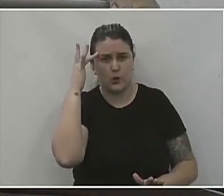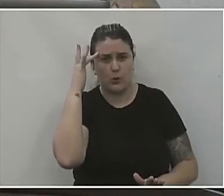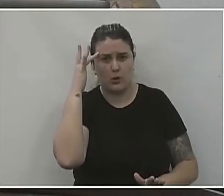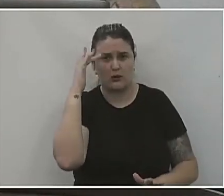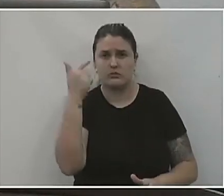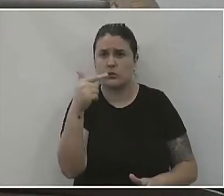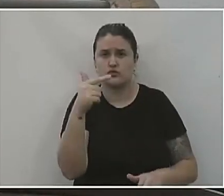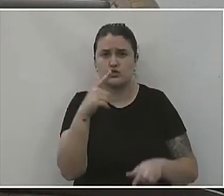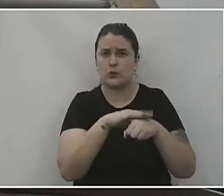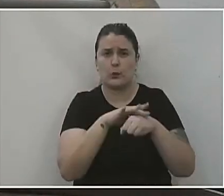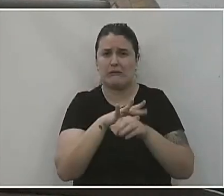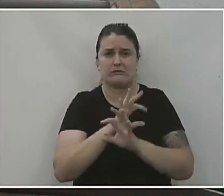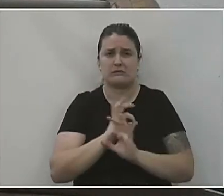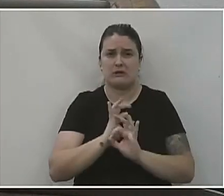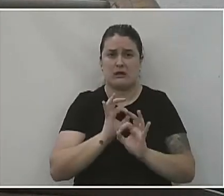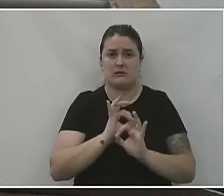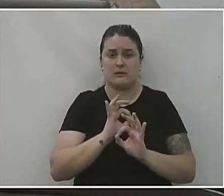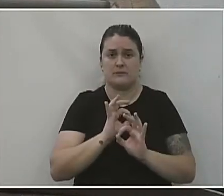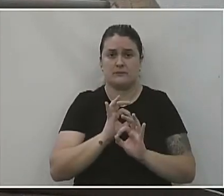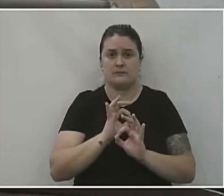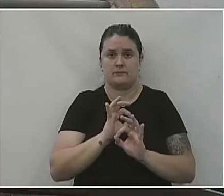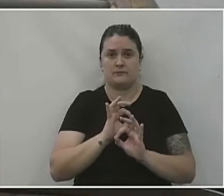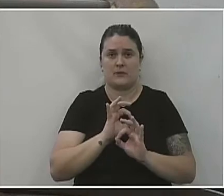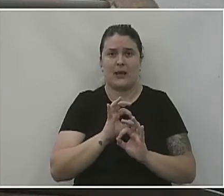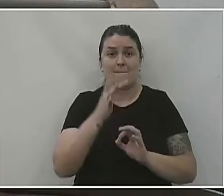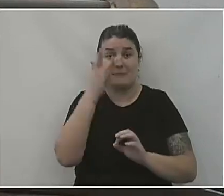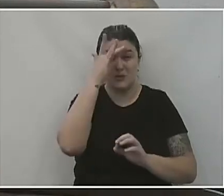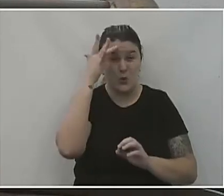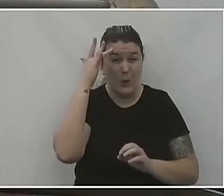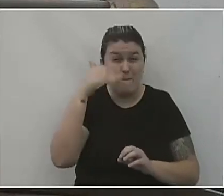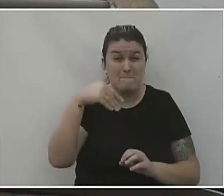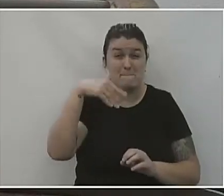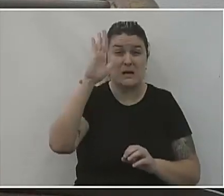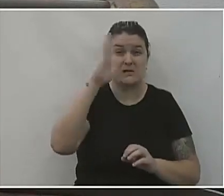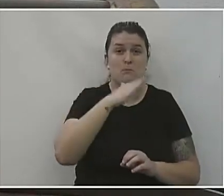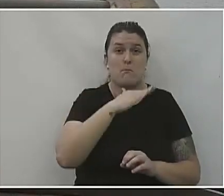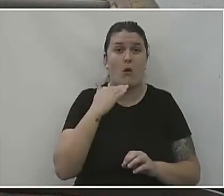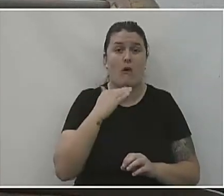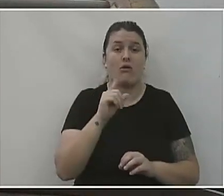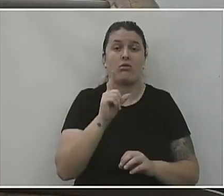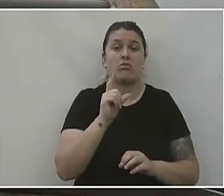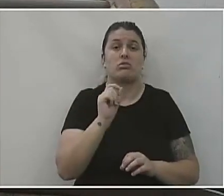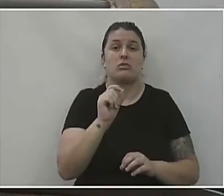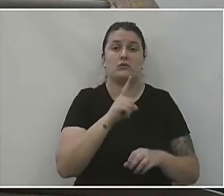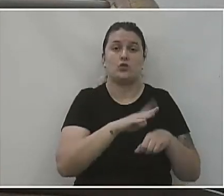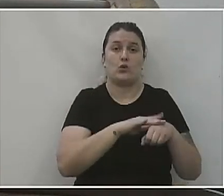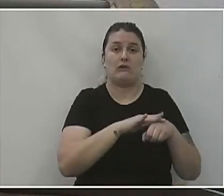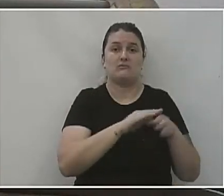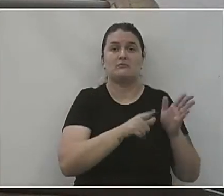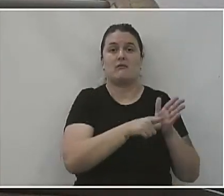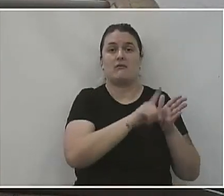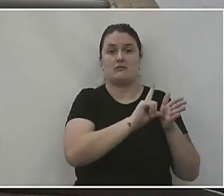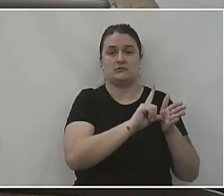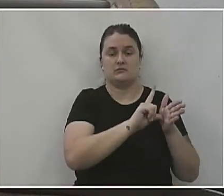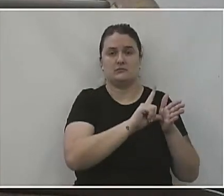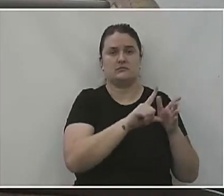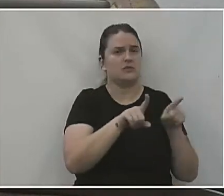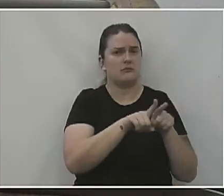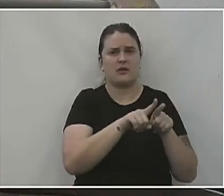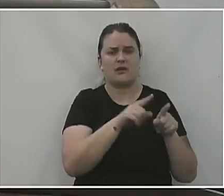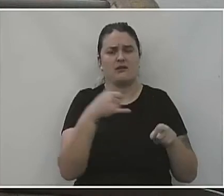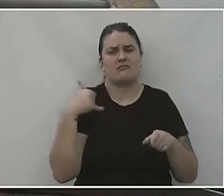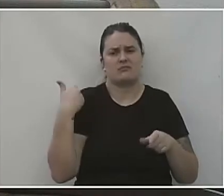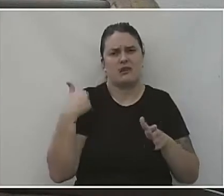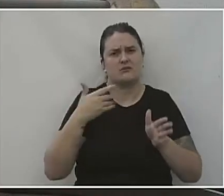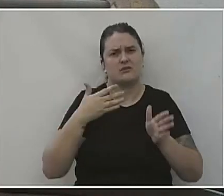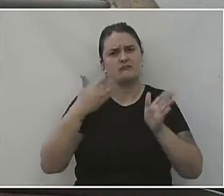comorbidades. Então, é o povo mais atingido e comorbidade não tem só nos idosos, mas em todas as